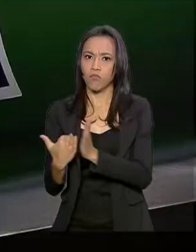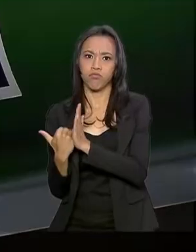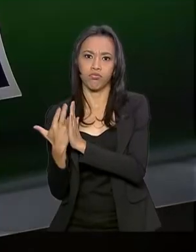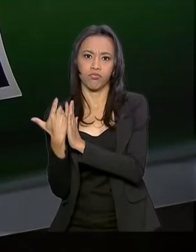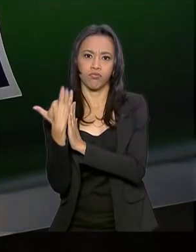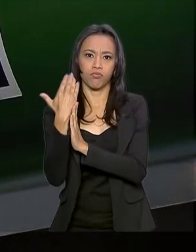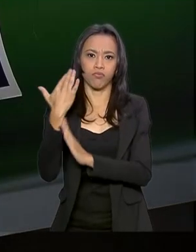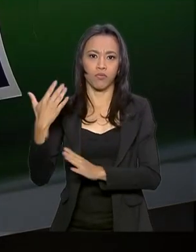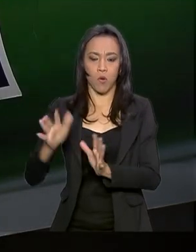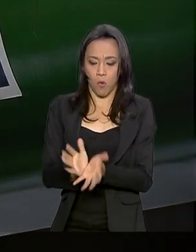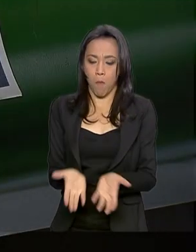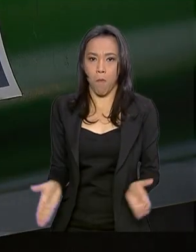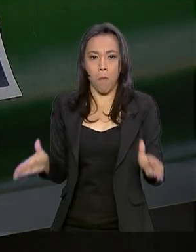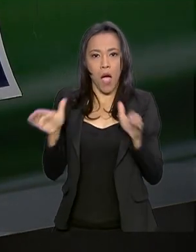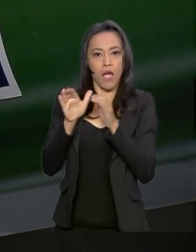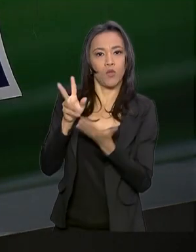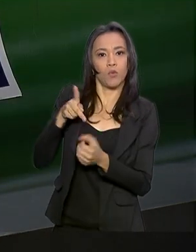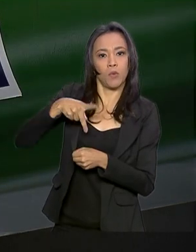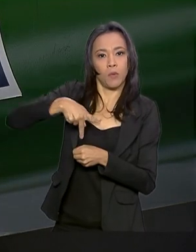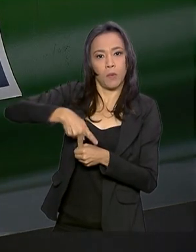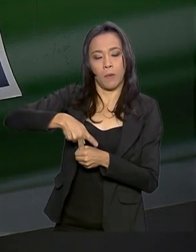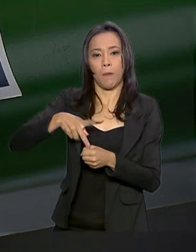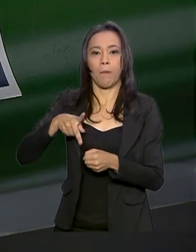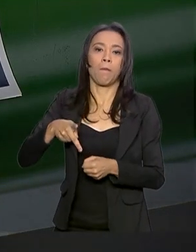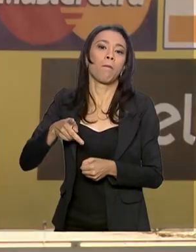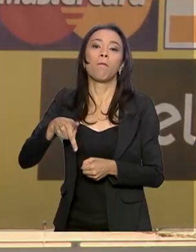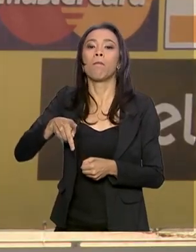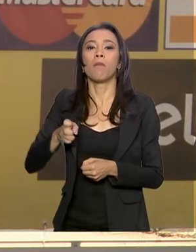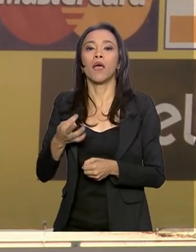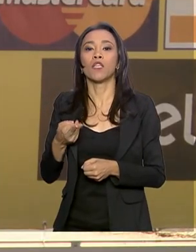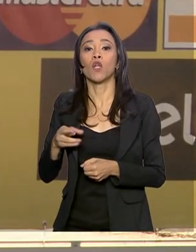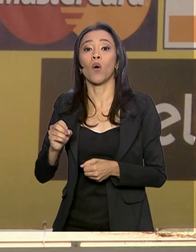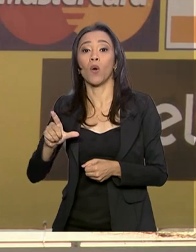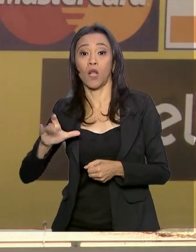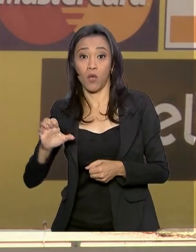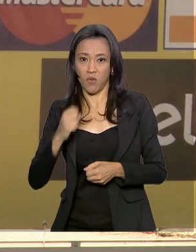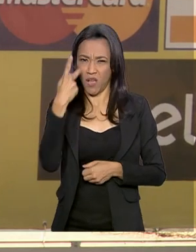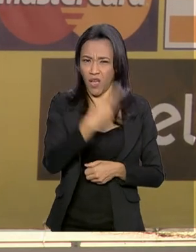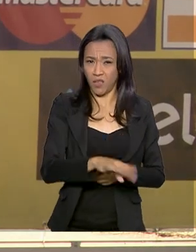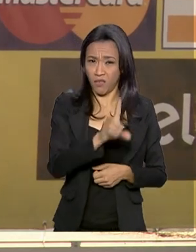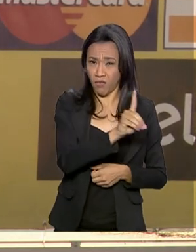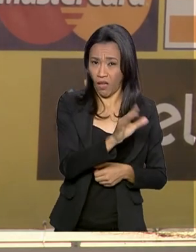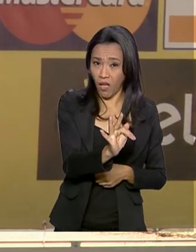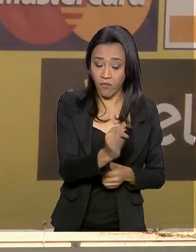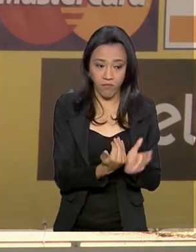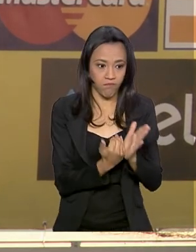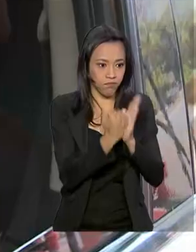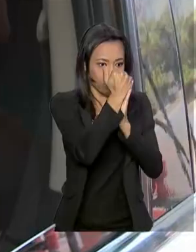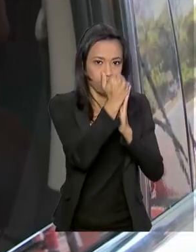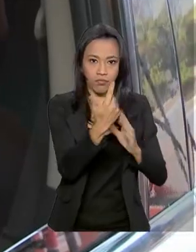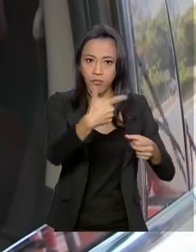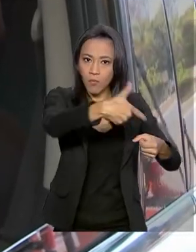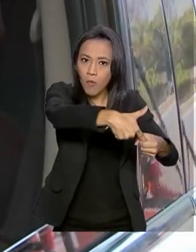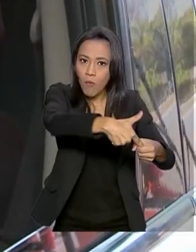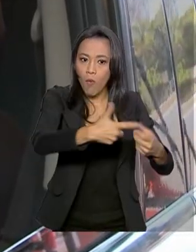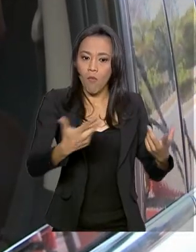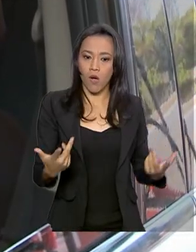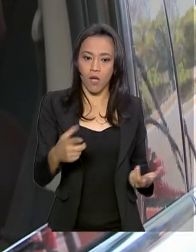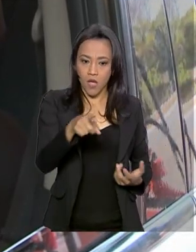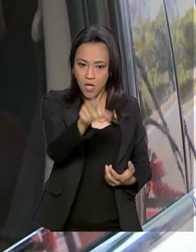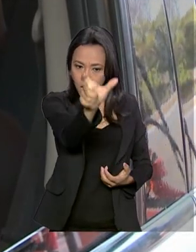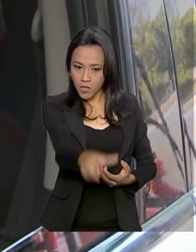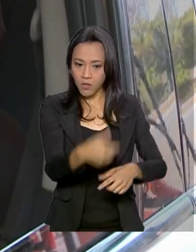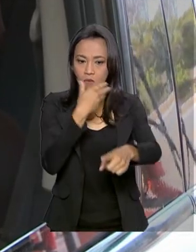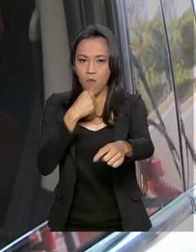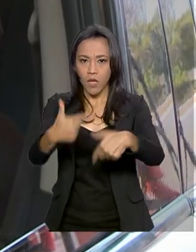preço do barril do petróleo para postos de combustíveis do Distrito Federal aumentarem os preços na bomba. E para Almir, que é